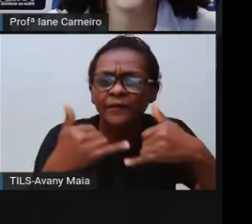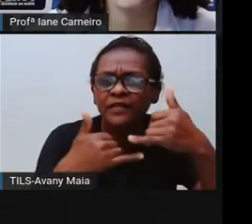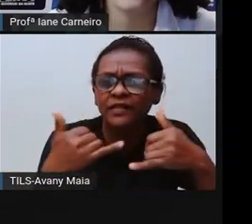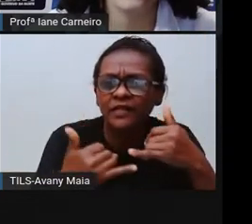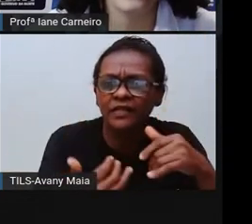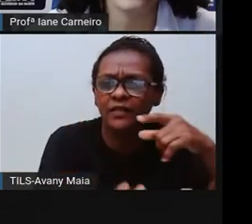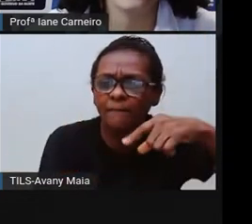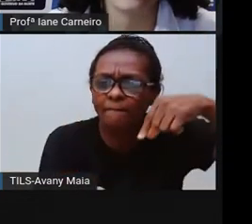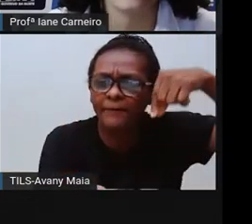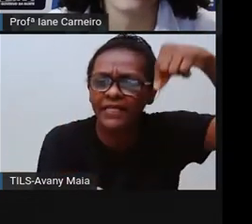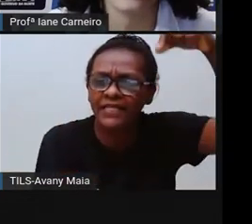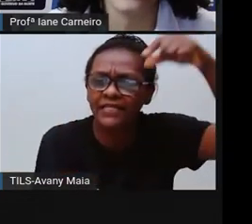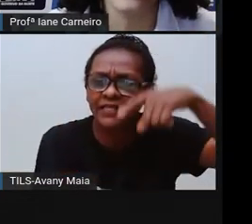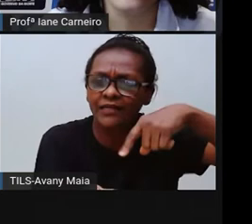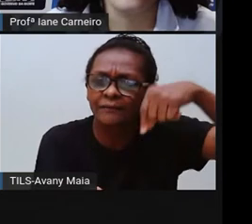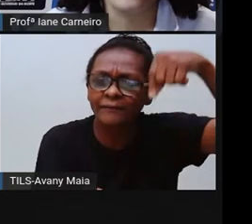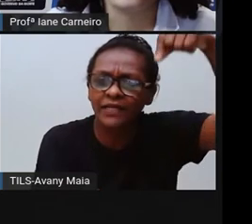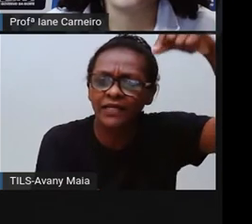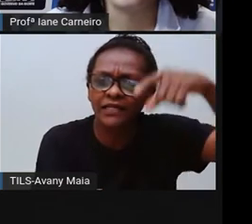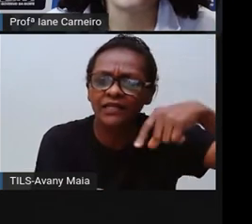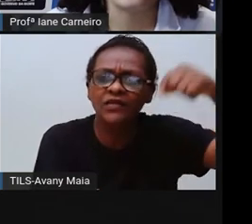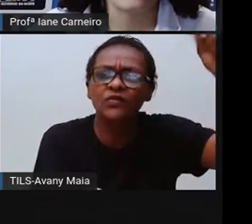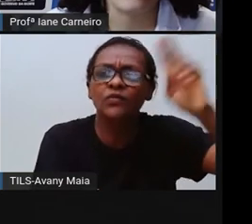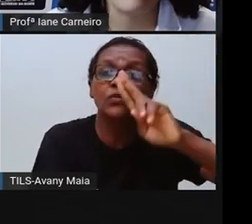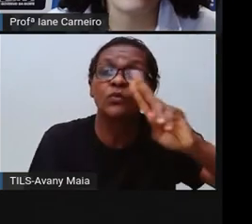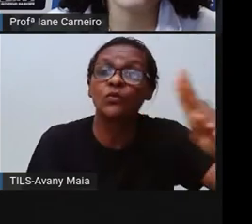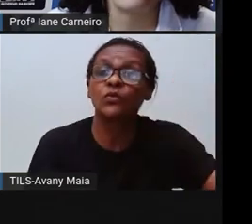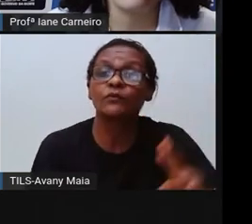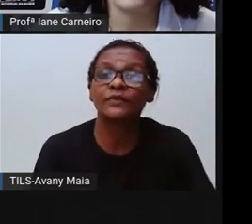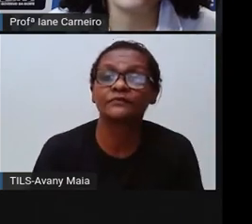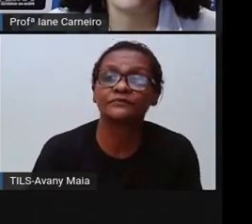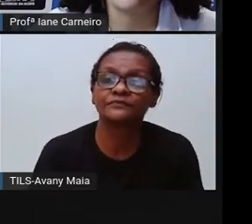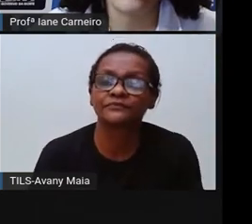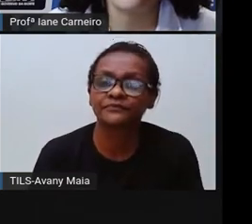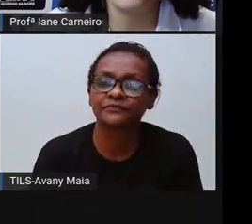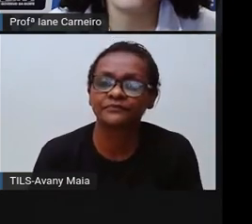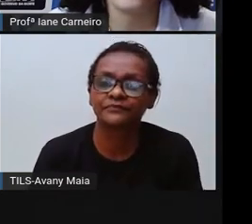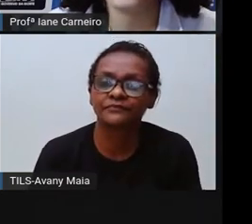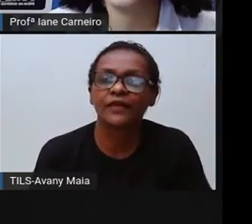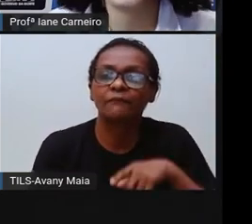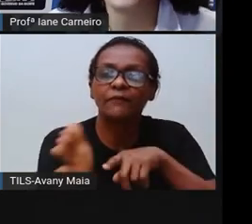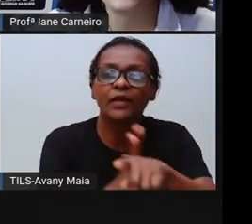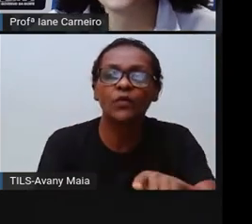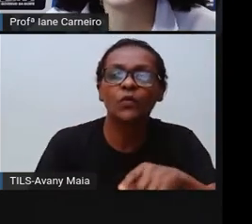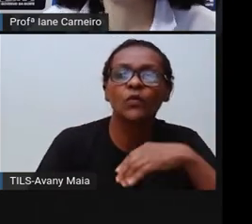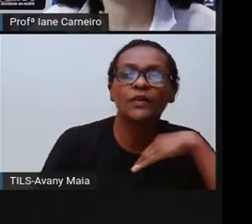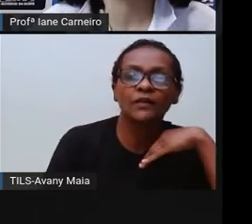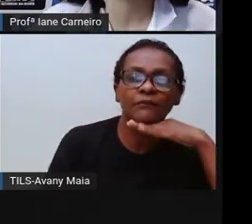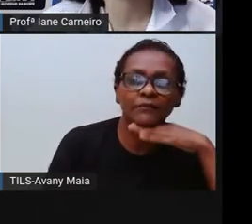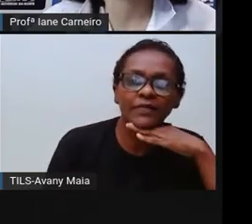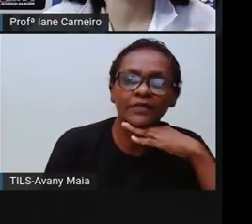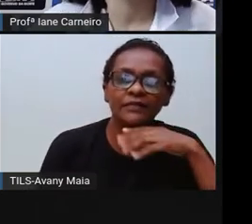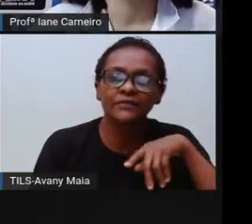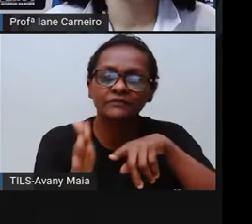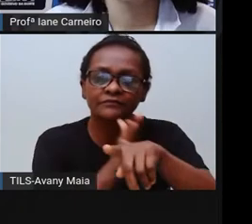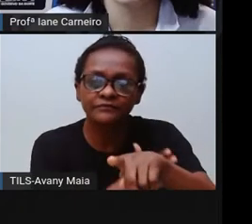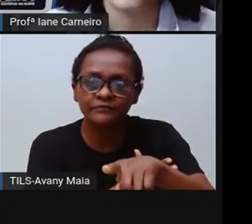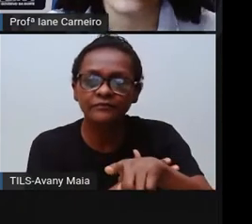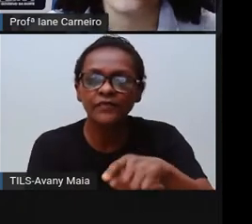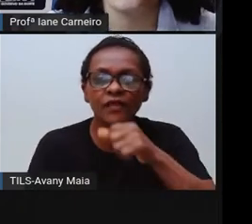Coloca aí nos comentários pra Pró. Se você não souber, pergunta a mamãe, o papai, a vovó, a titia que tá aí assistindo a aula com você.